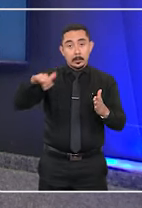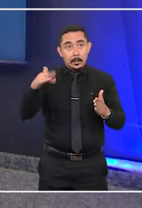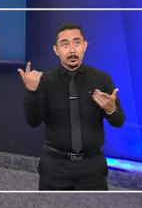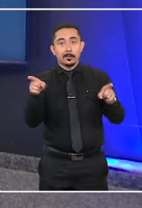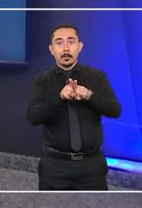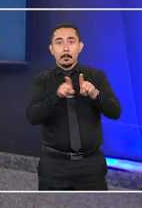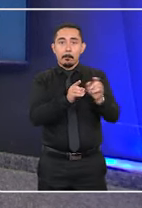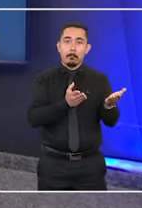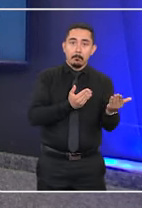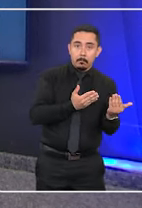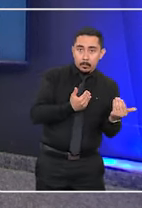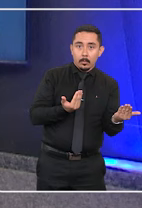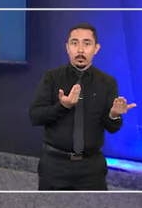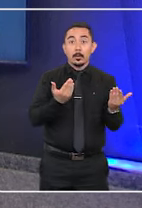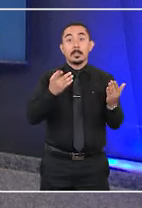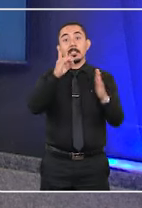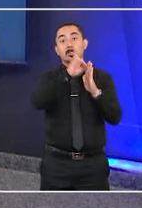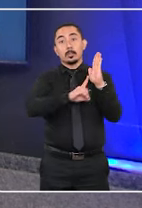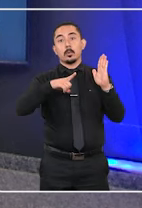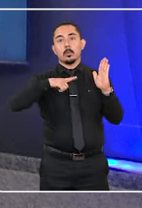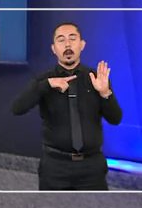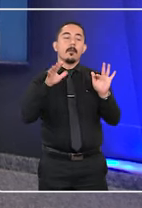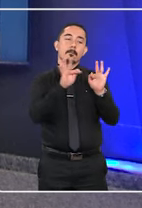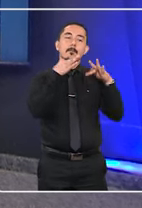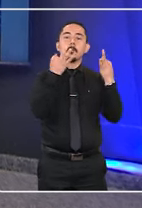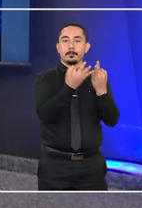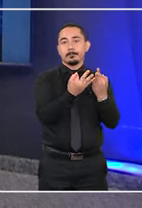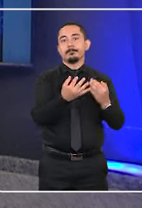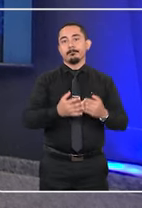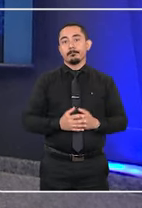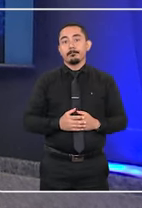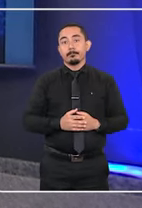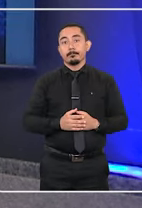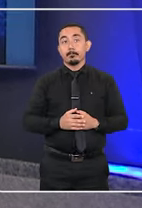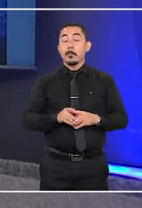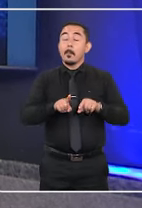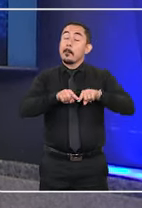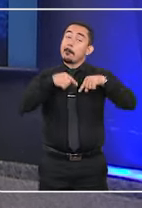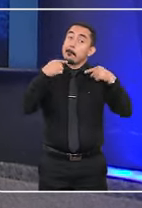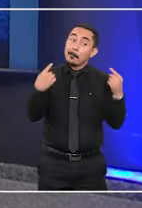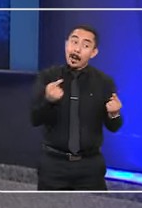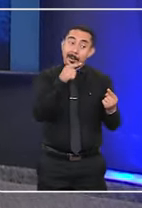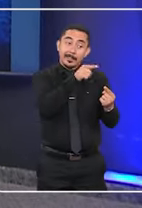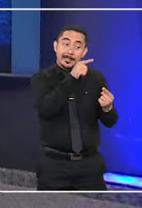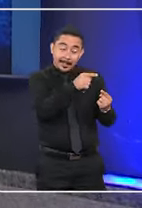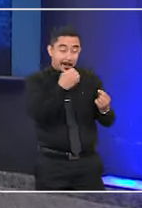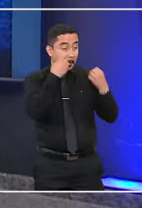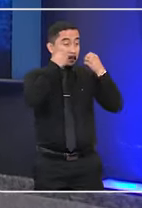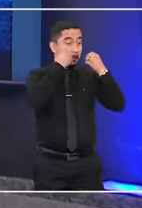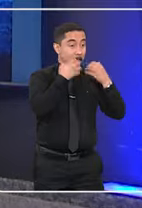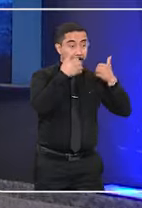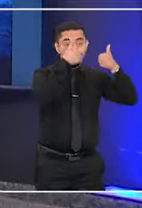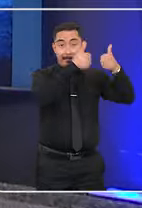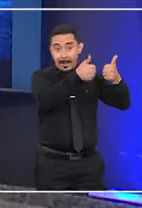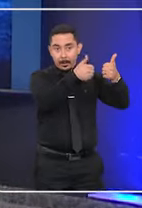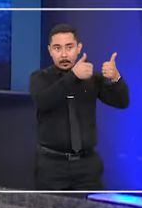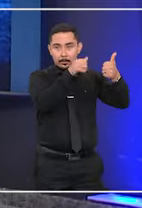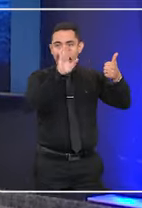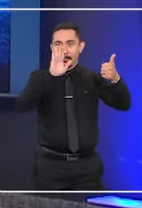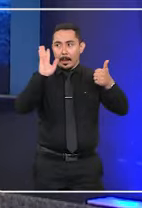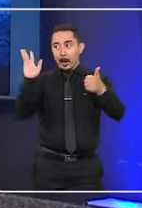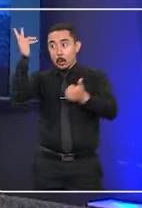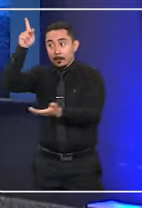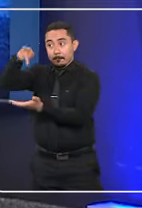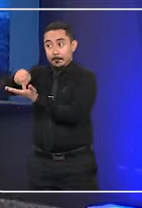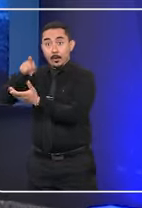adolescente tem direito a uma família. Mas, entre o ideal e o real, estão os dados